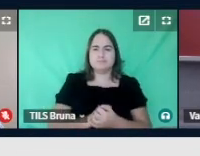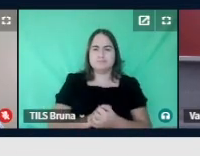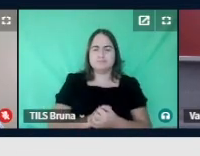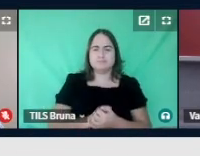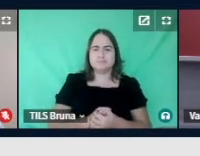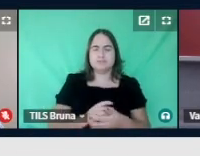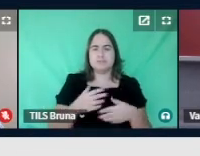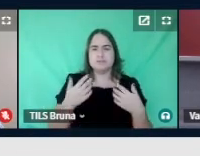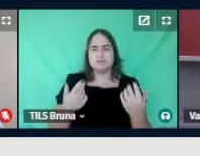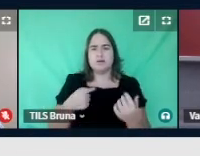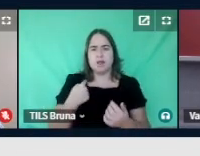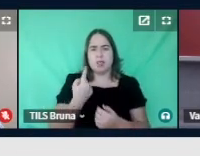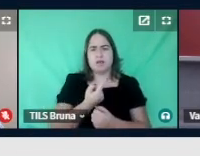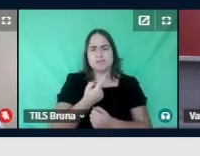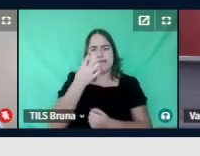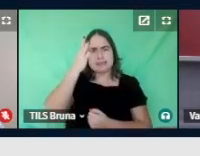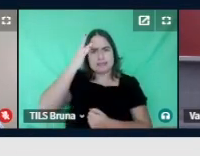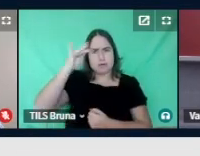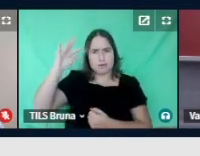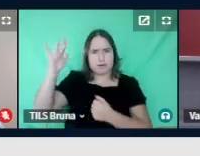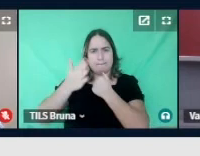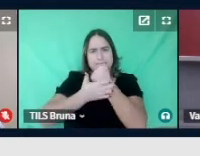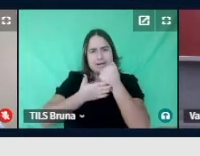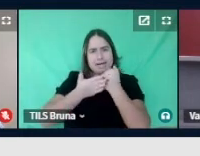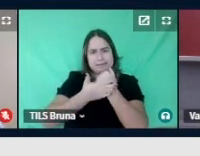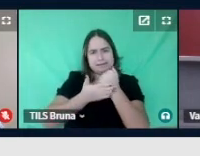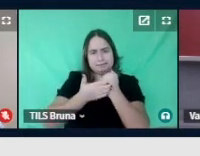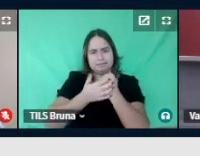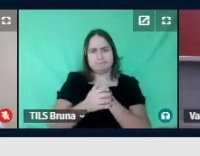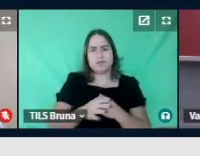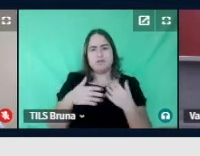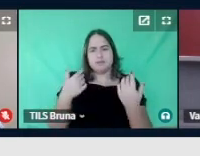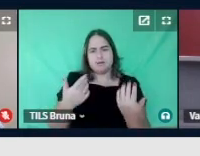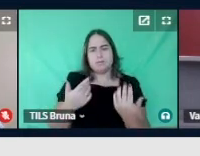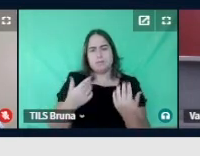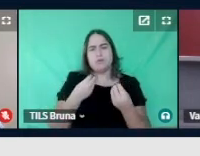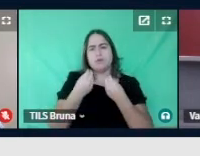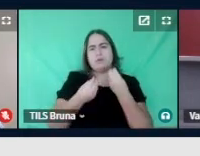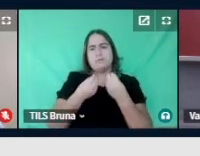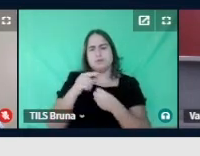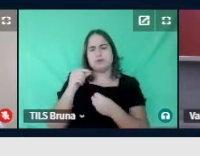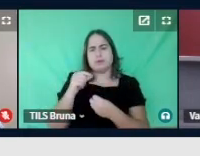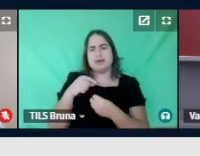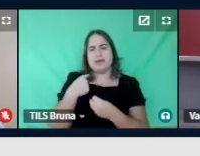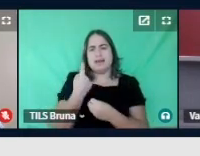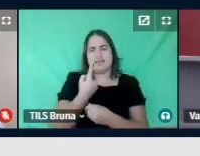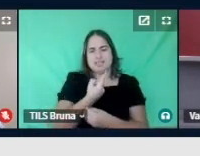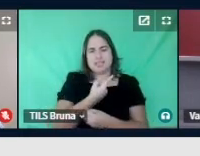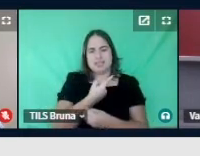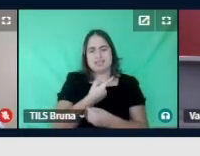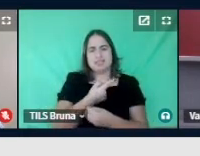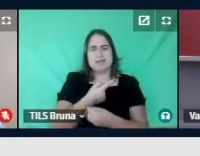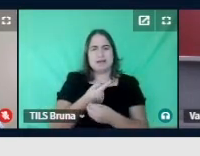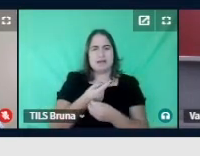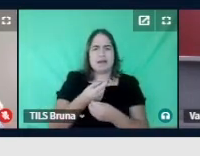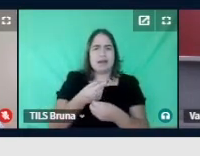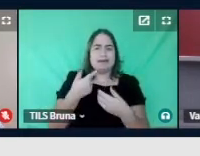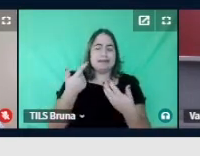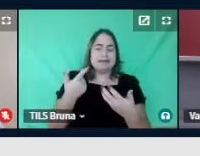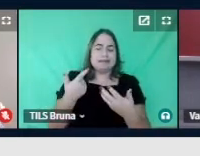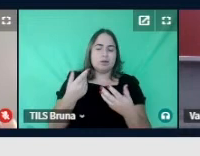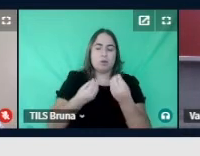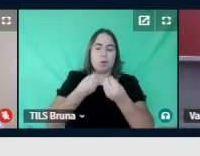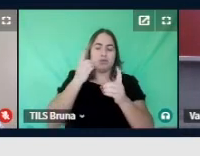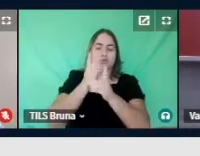Sobre a nossa fundamentação teórica. Na nossa fundamentação teórica, nós discorremos sobre todo o histórico do diagnóstico do